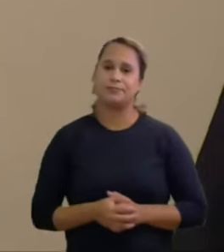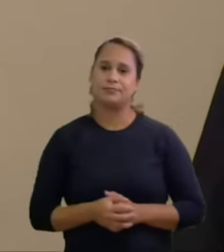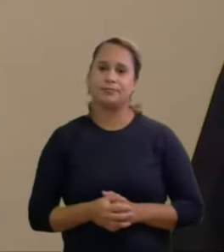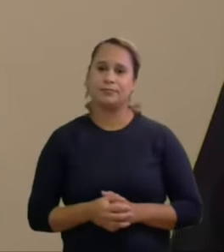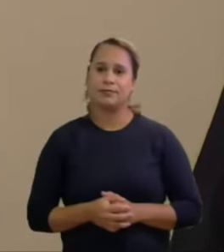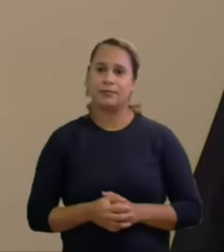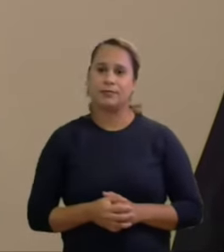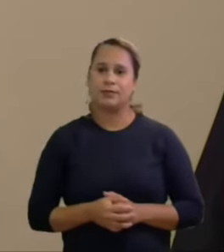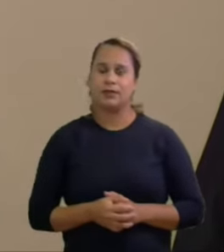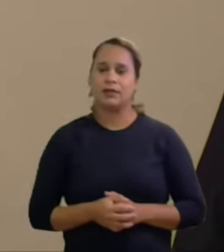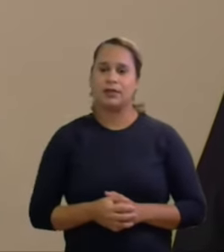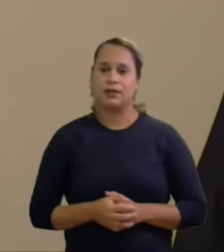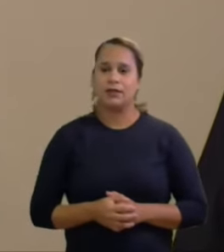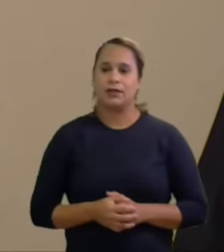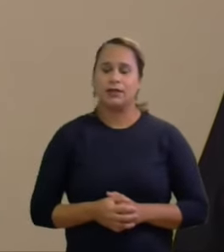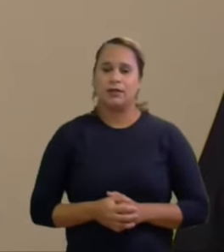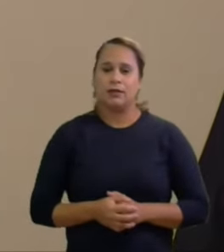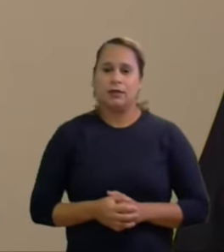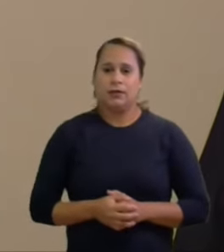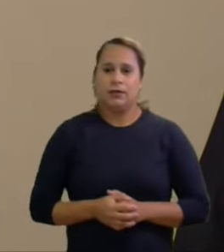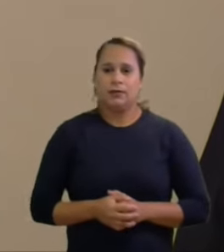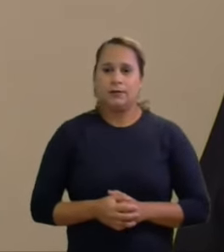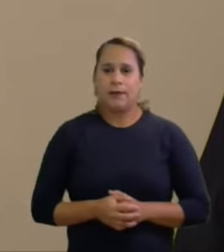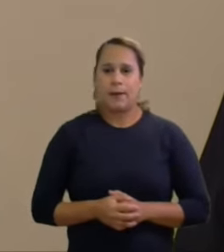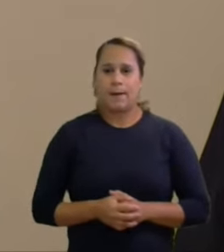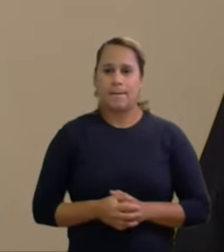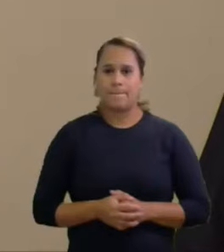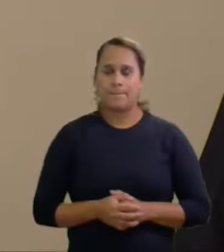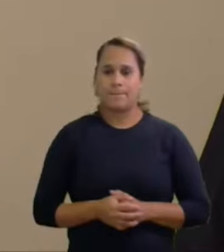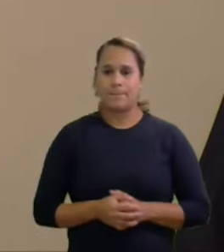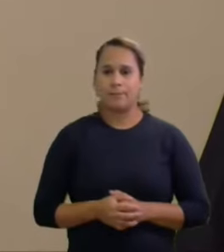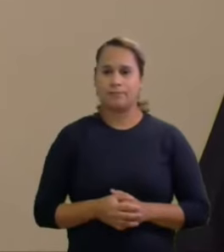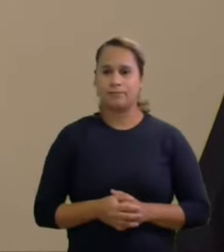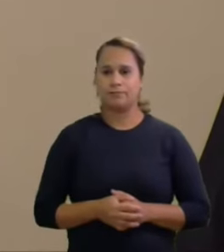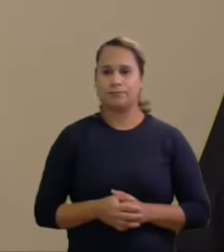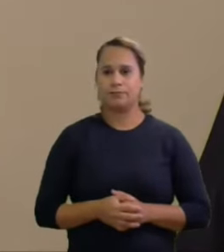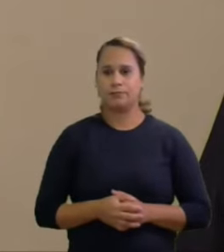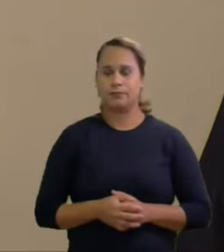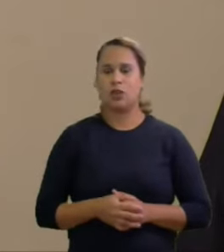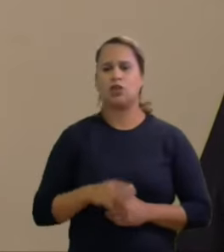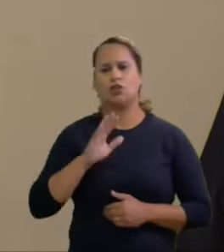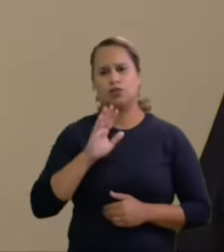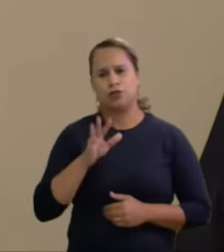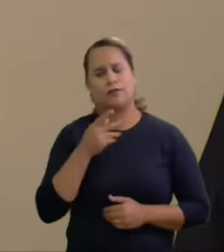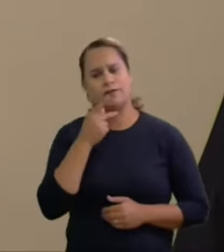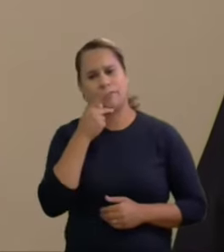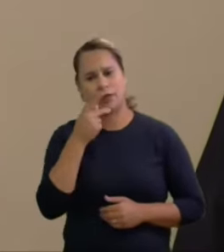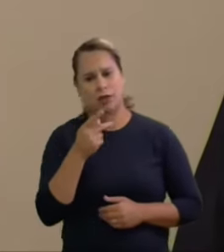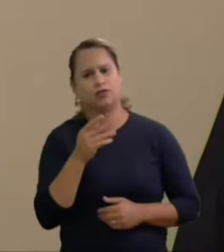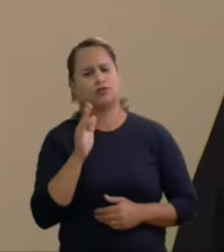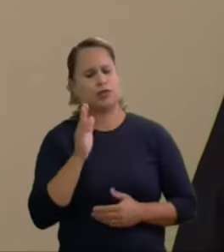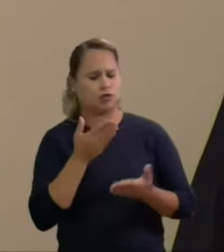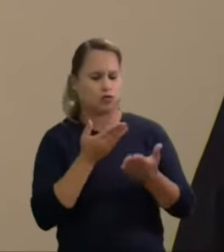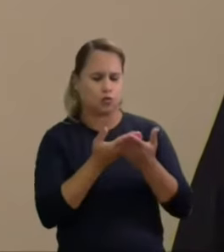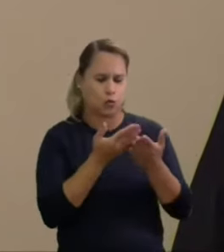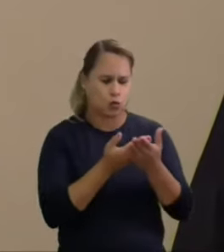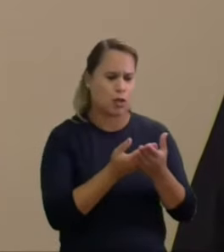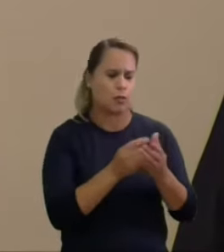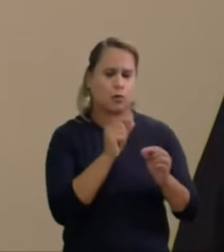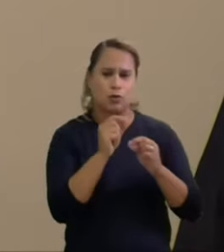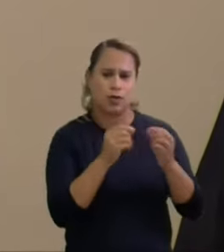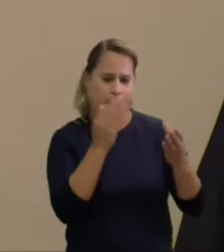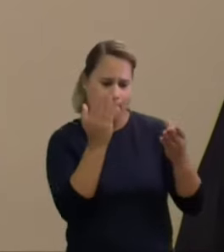cassação do investigado é como eu disse nós já estudamos esse processo eu formei minha convicção né